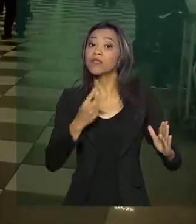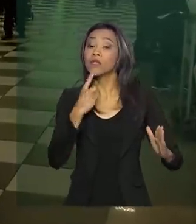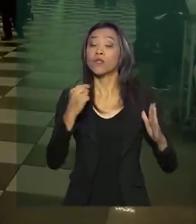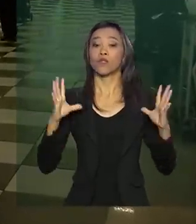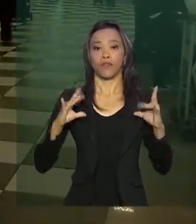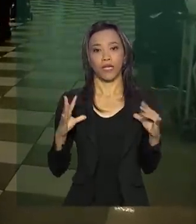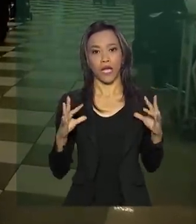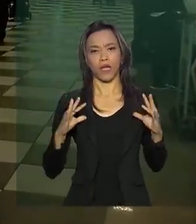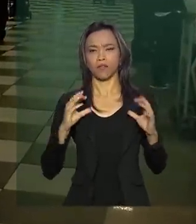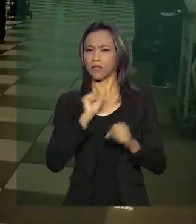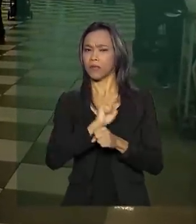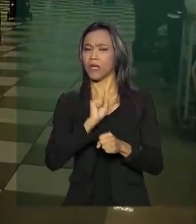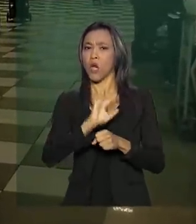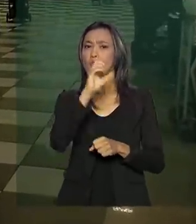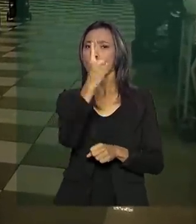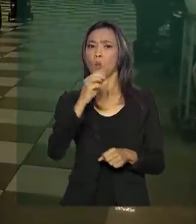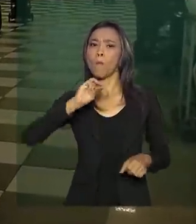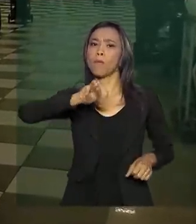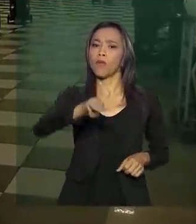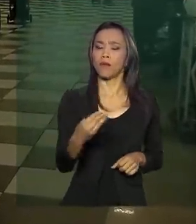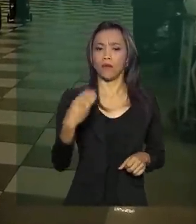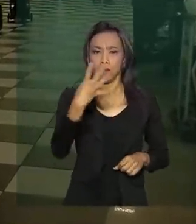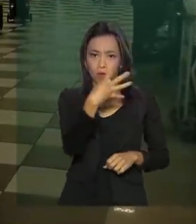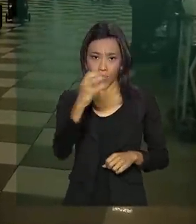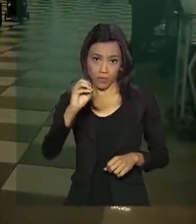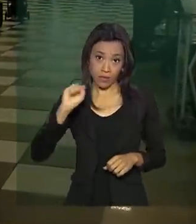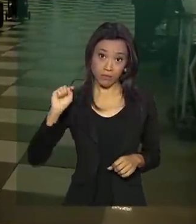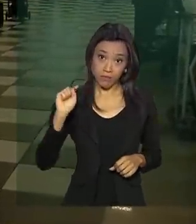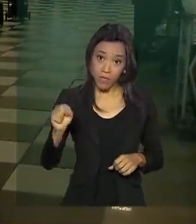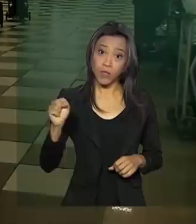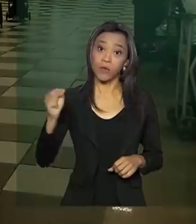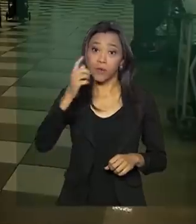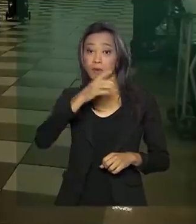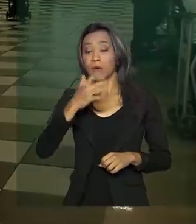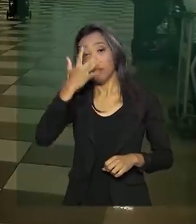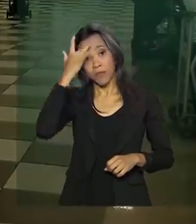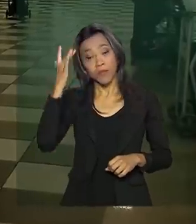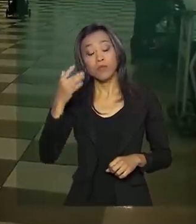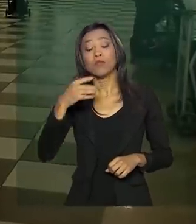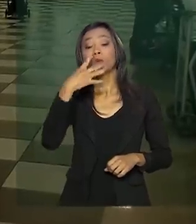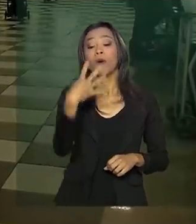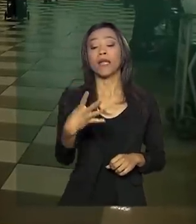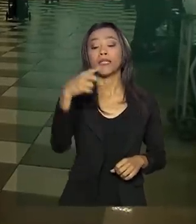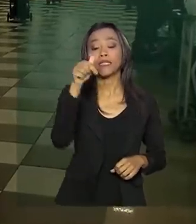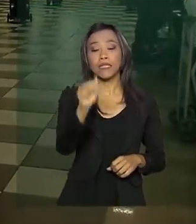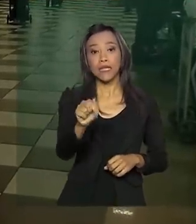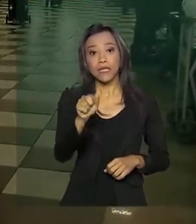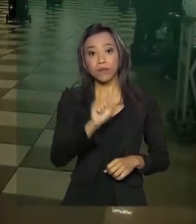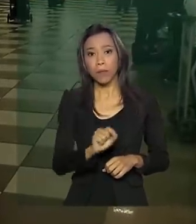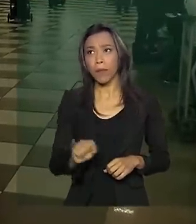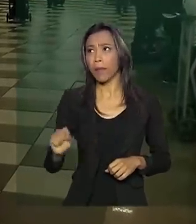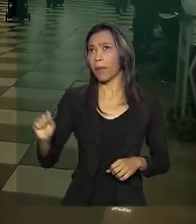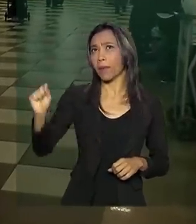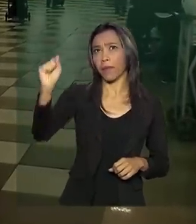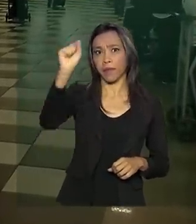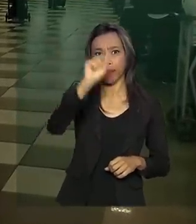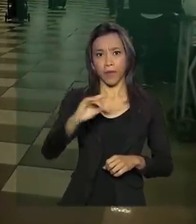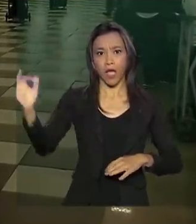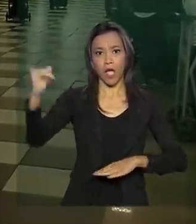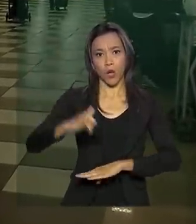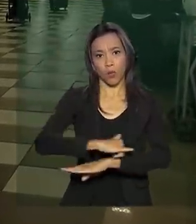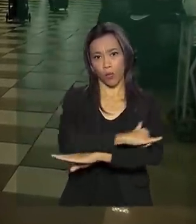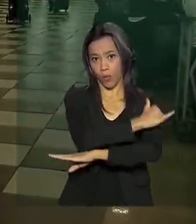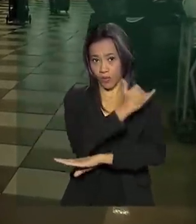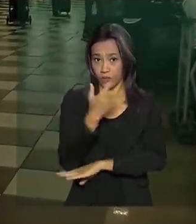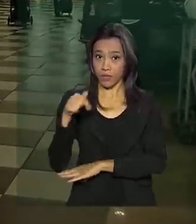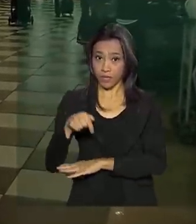esperados 1 milhão e 400 mil passageiros nos 47 aeroportos administrados pela Infraero durante esse feriadão.